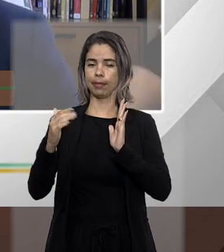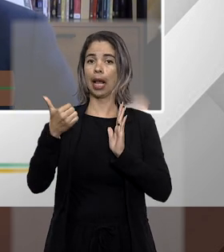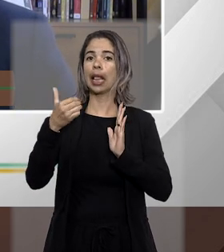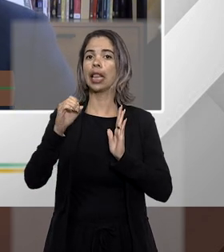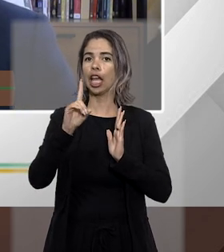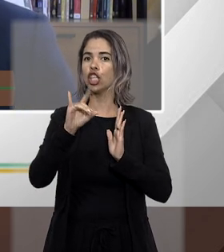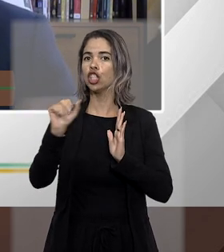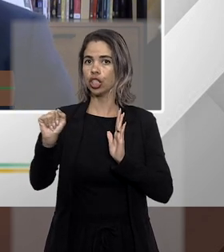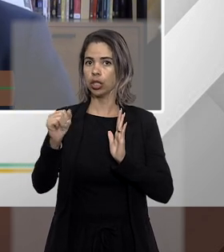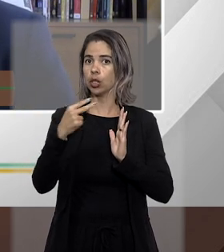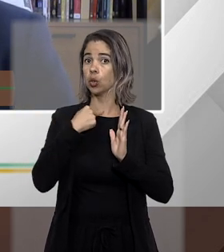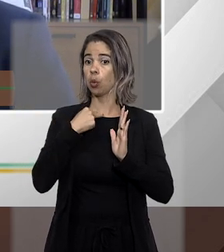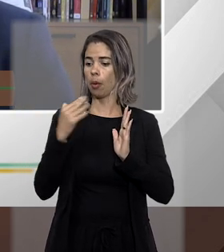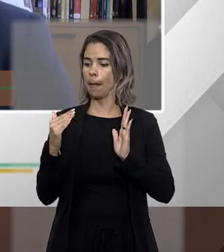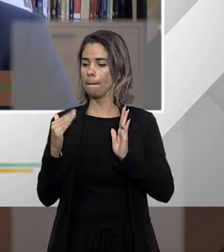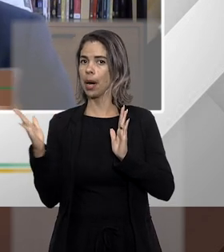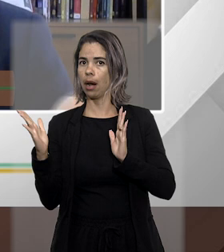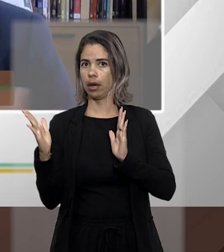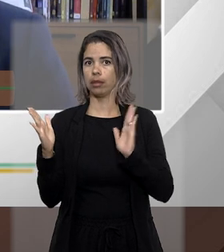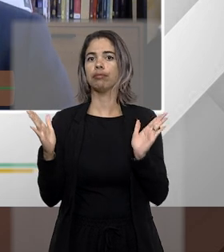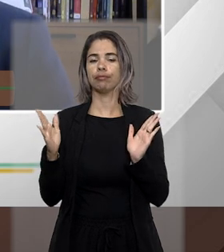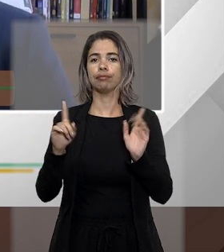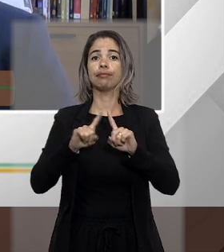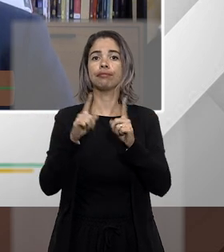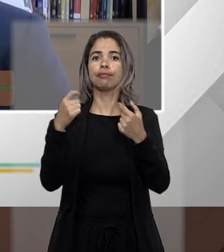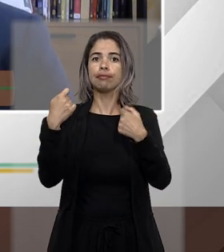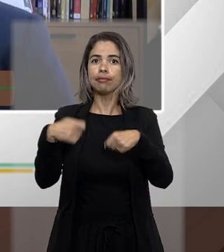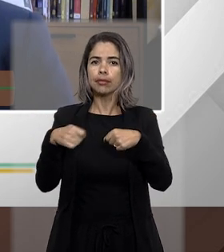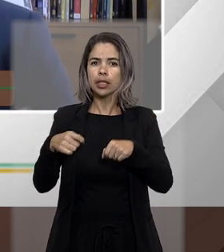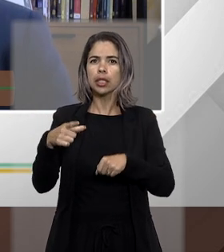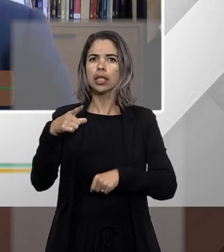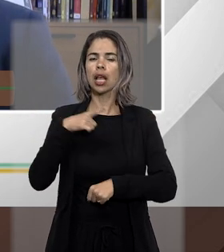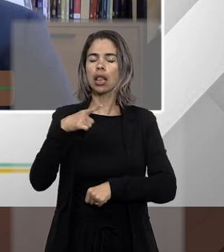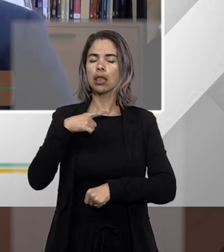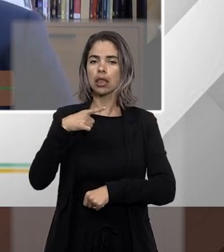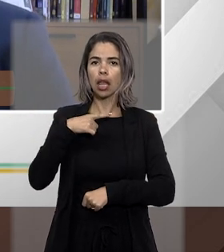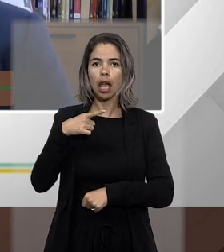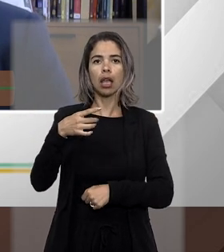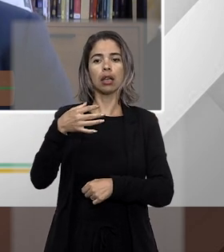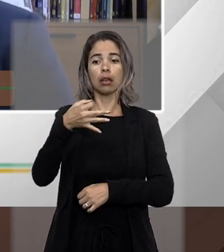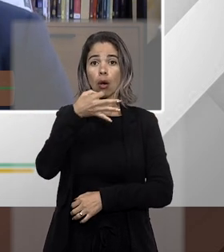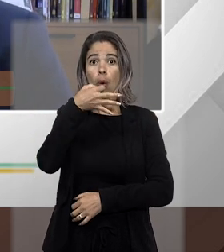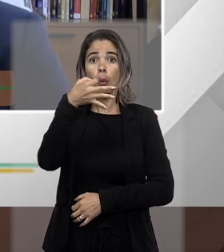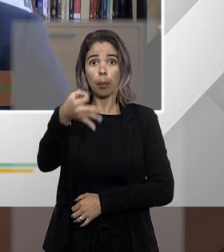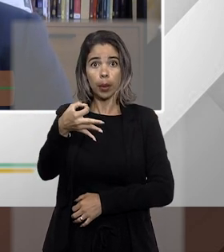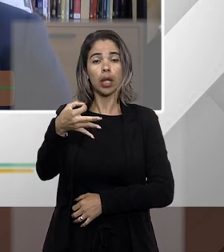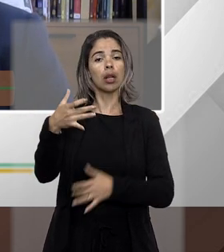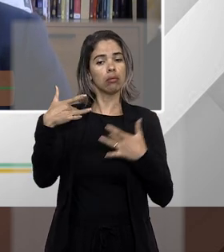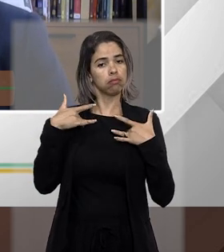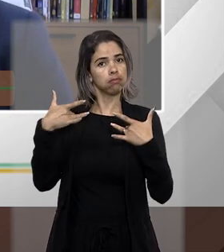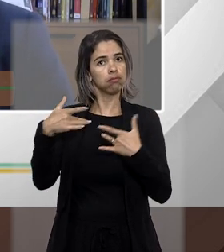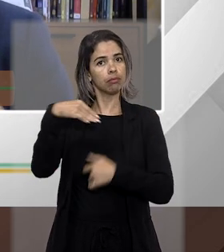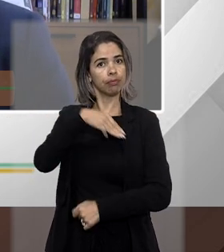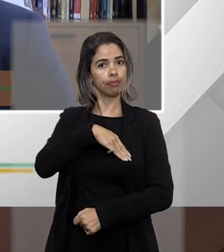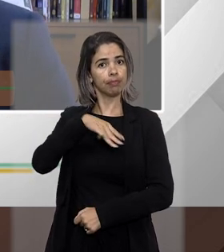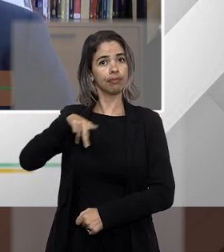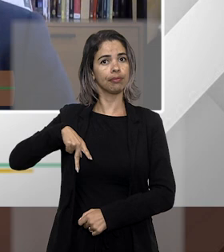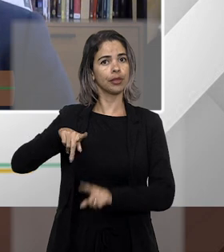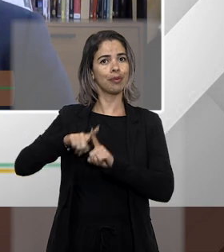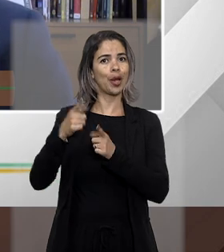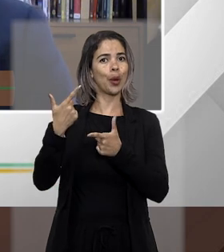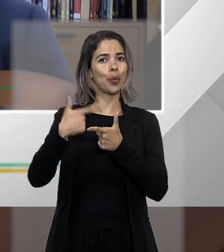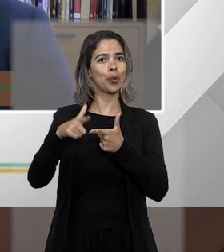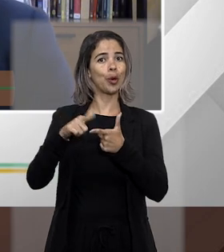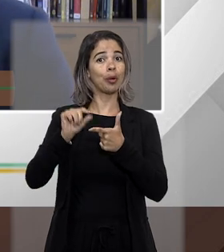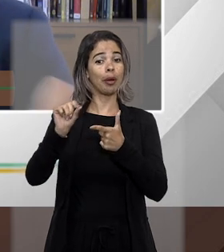impressão que é necessário sim a manifestação do Ministério Público o problema ele vem depois ele vem no parágrafo único porque o parágrafo